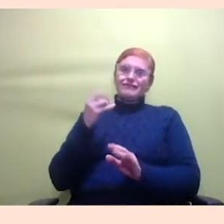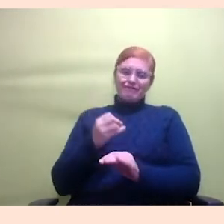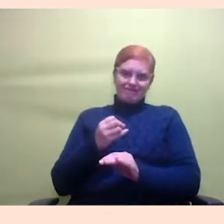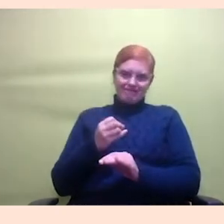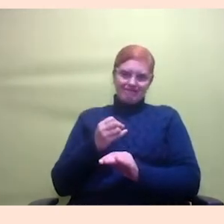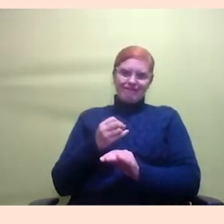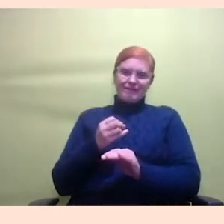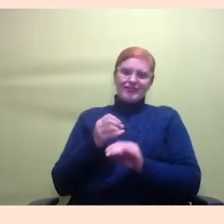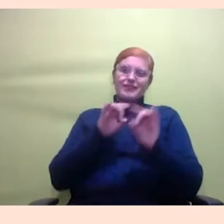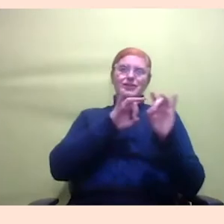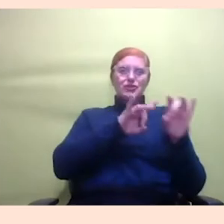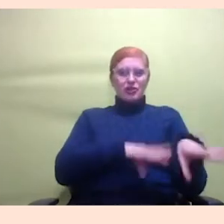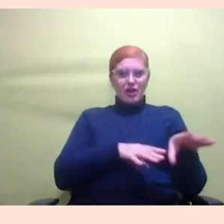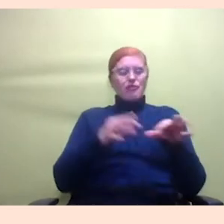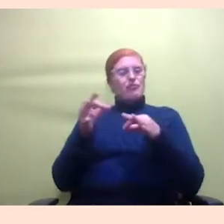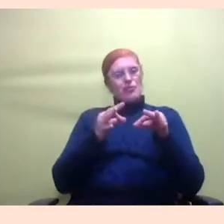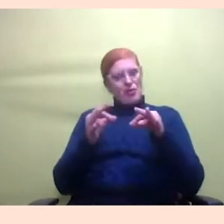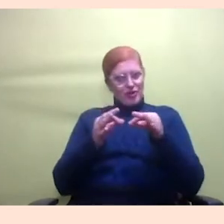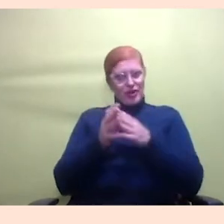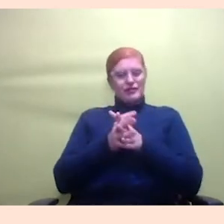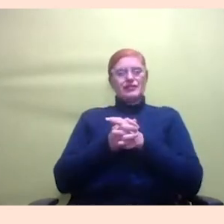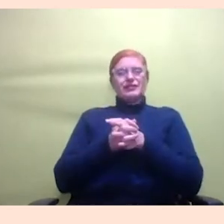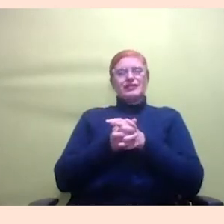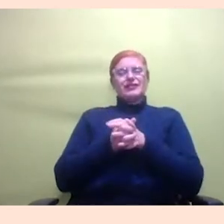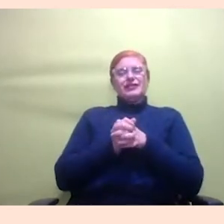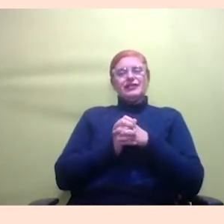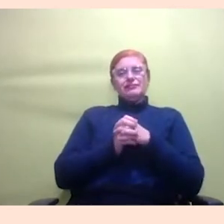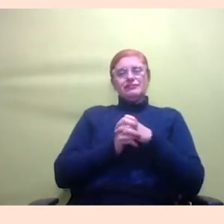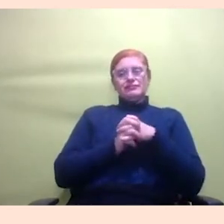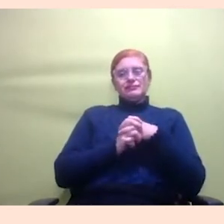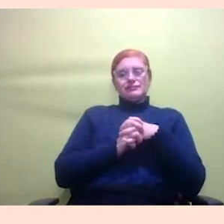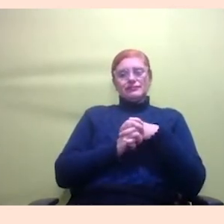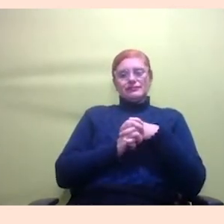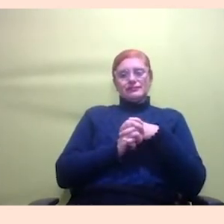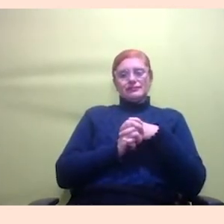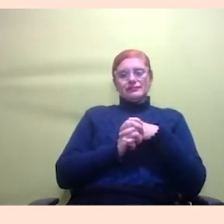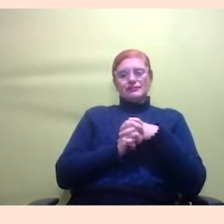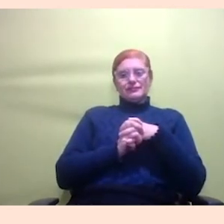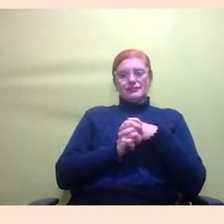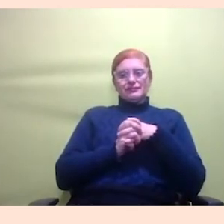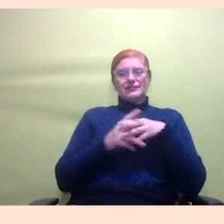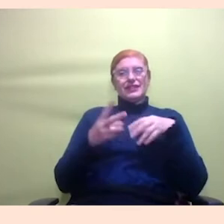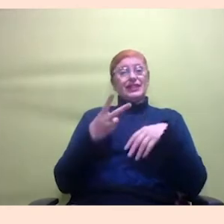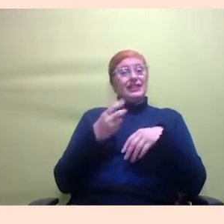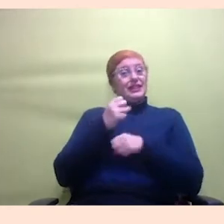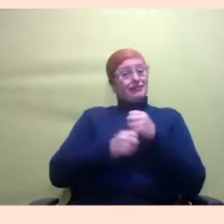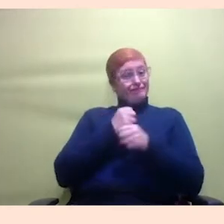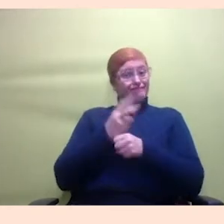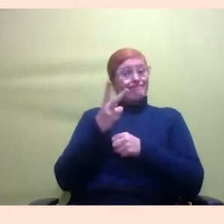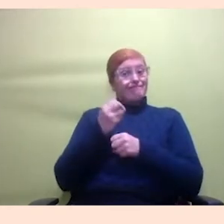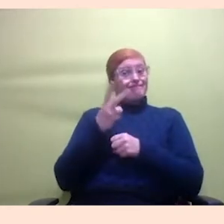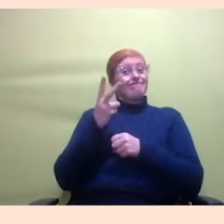abandonamos então é isso 2020 parece que já está abandonado mesmo